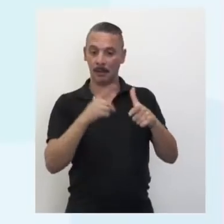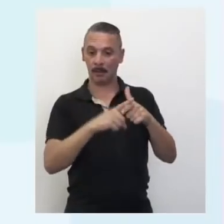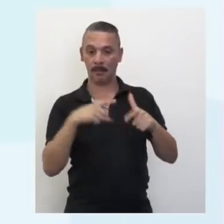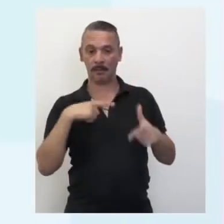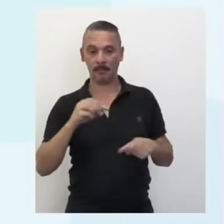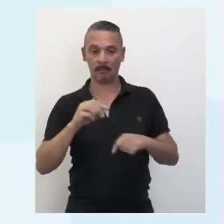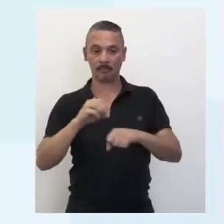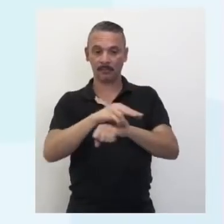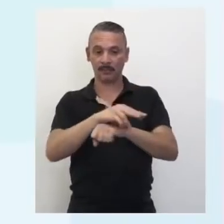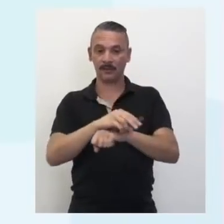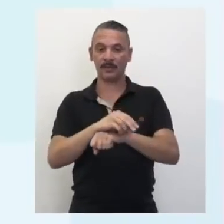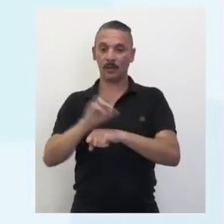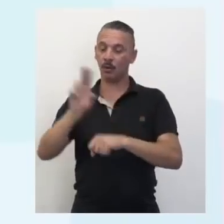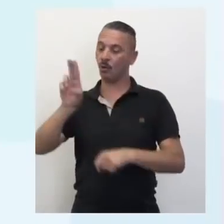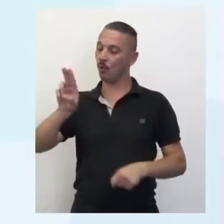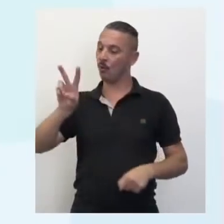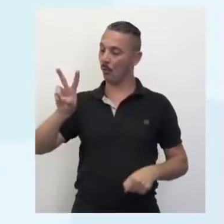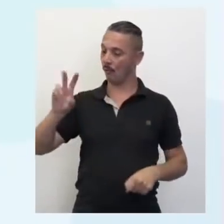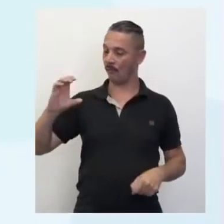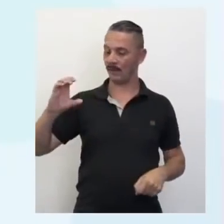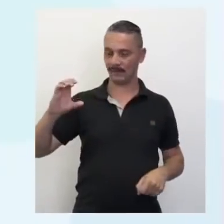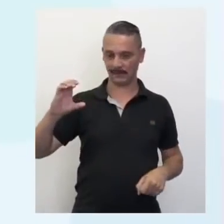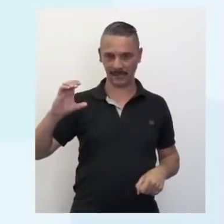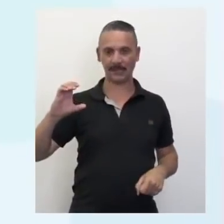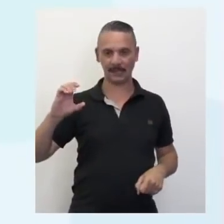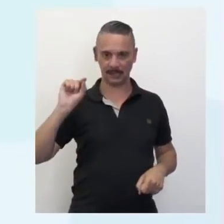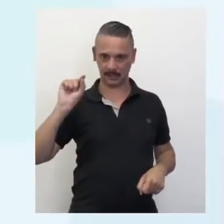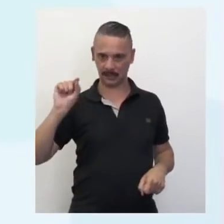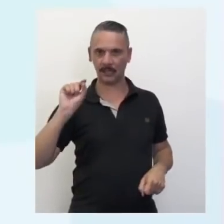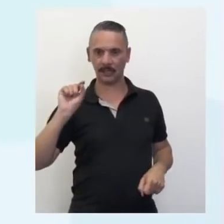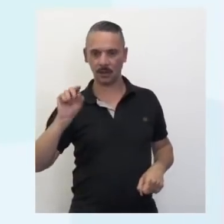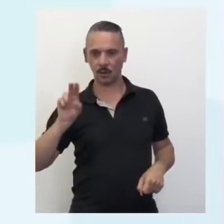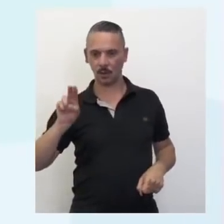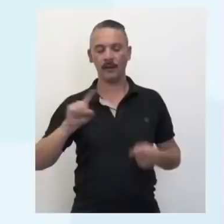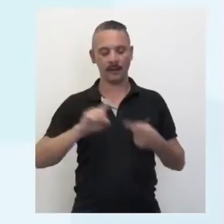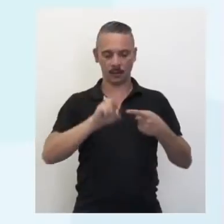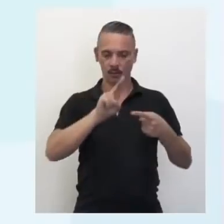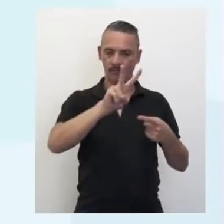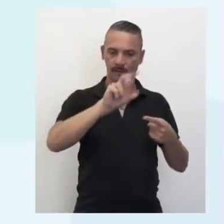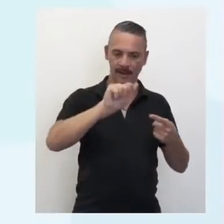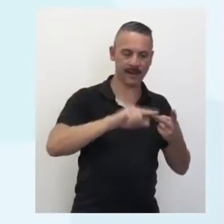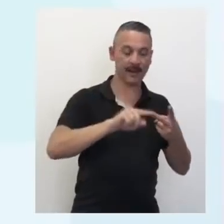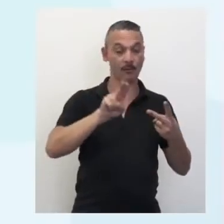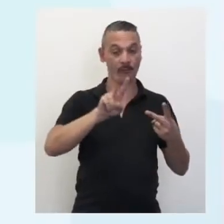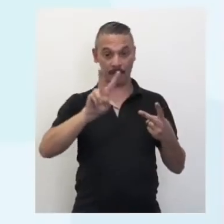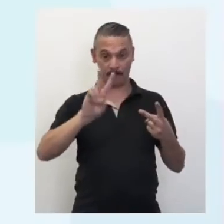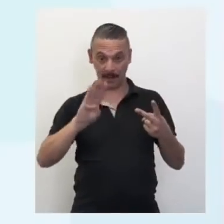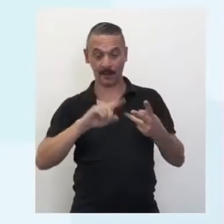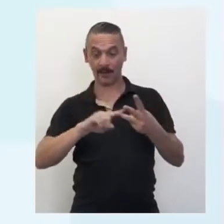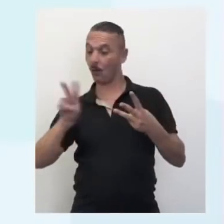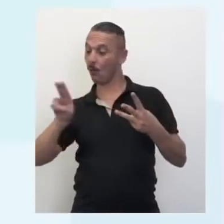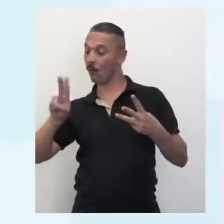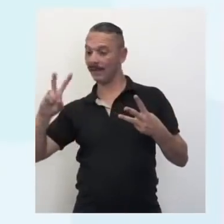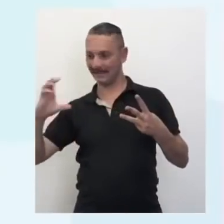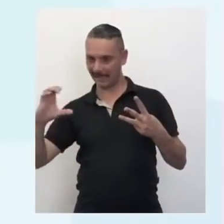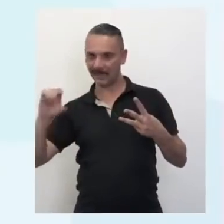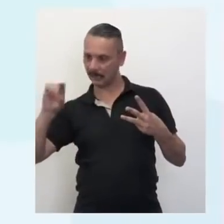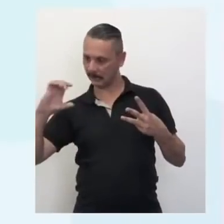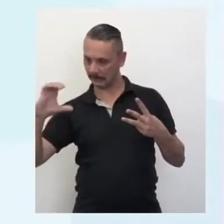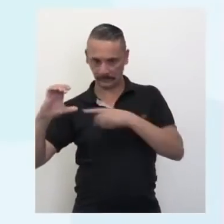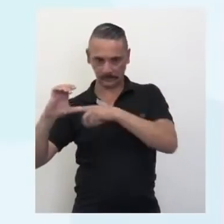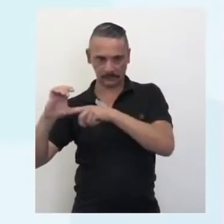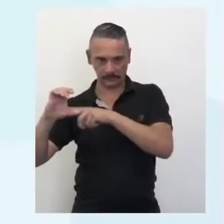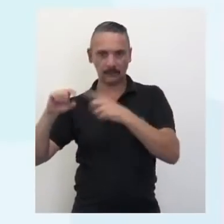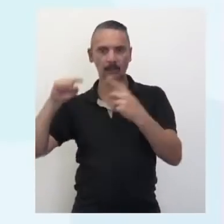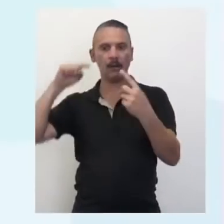legal. Essa radiação aí do tipo C, né, a gente tem UVA, UVB e UVC. Essa C tem